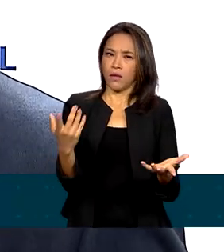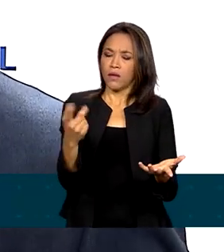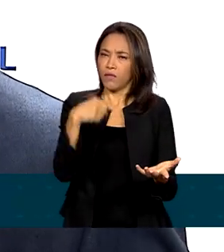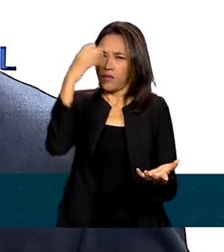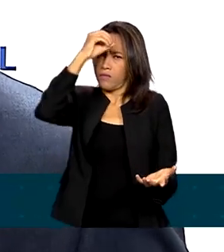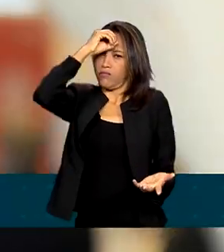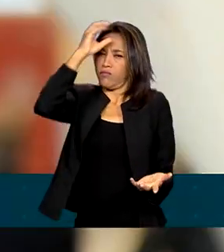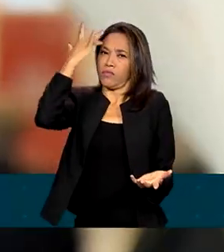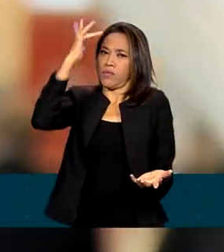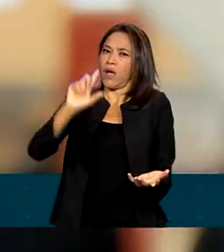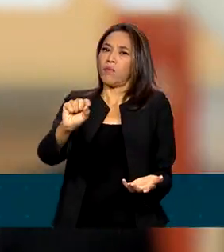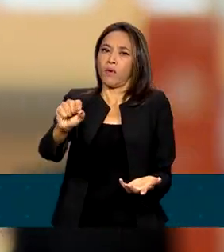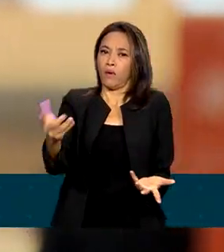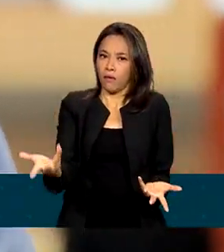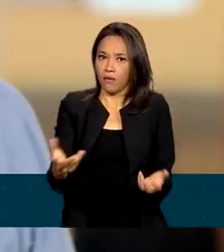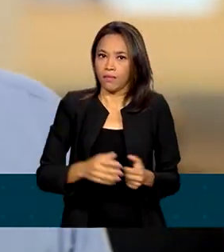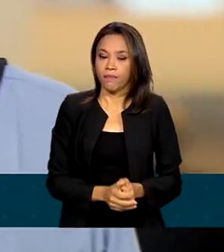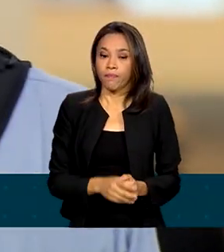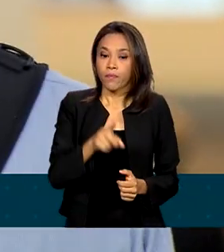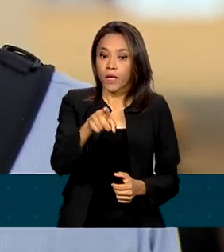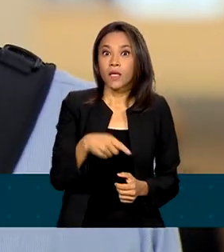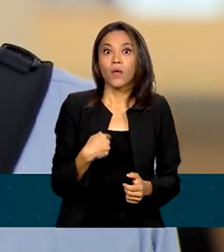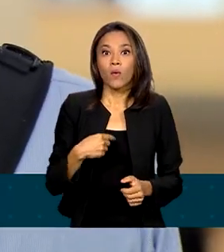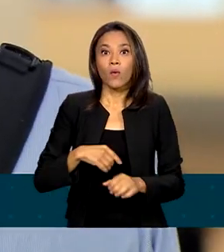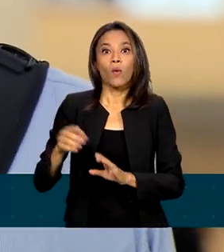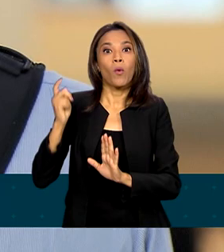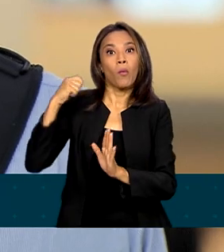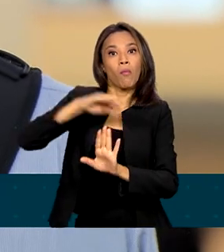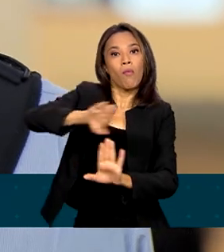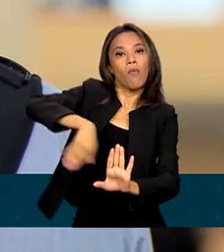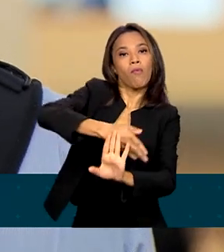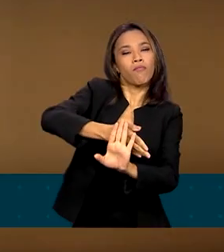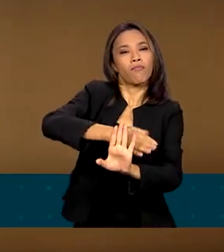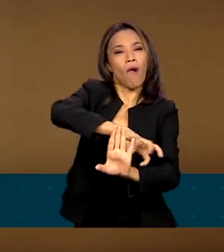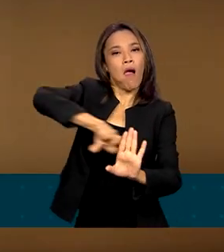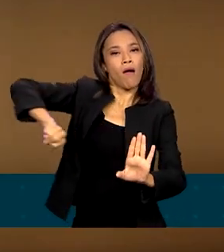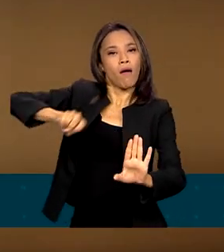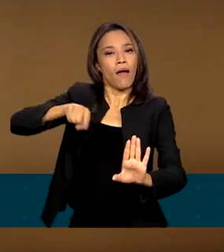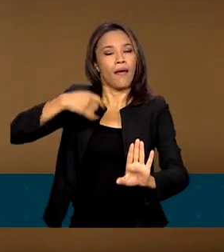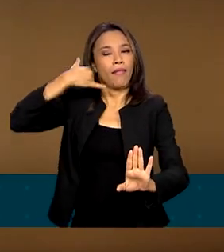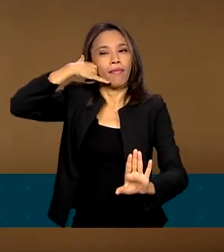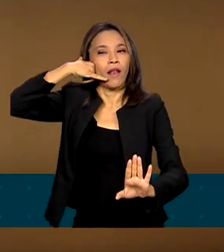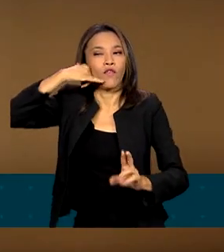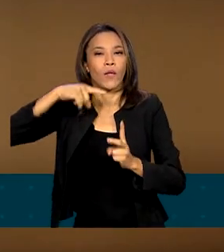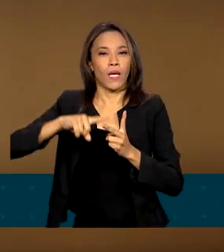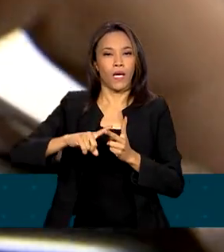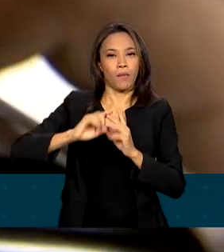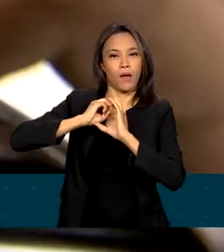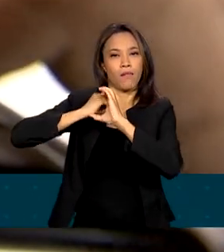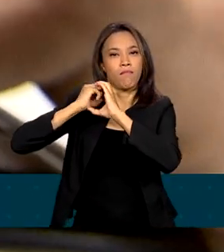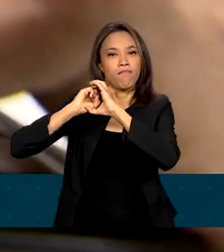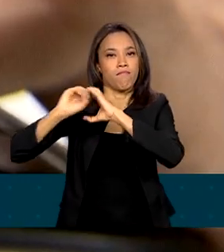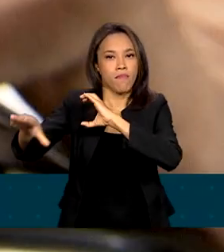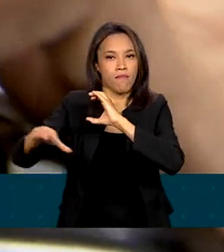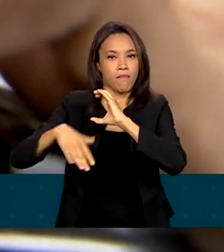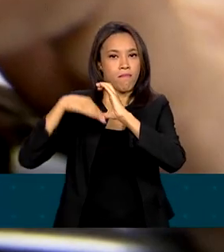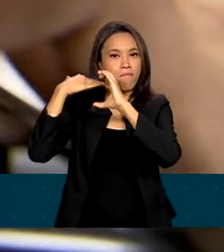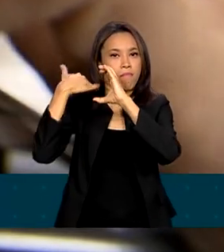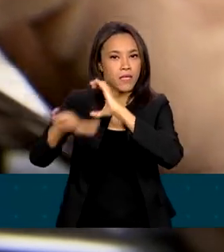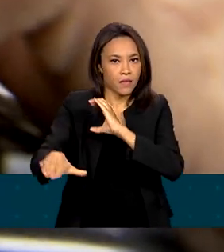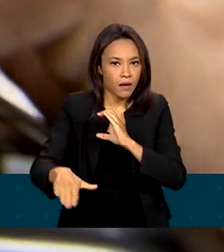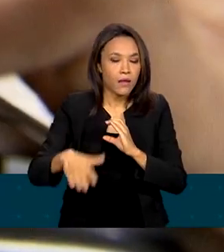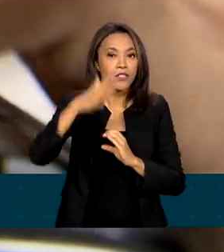você não sabe o que é. O golpe é aplicado por meio de telefonemas e mensagens via celular e e-mail por